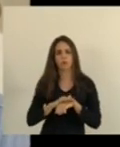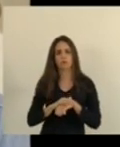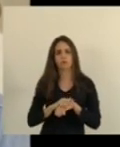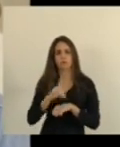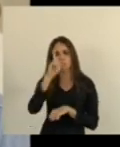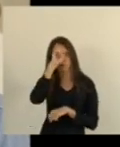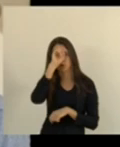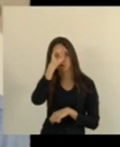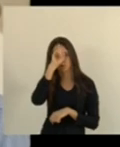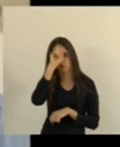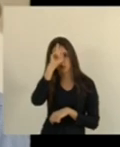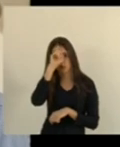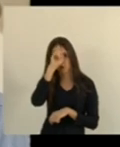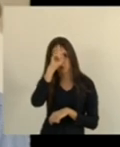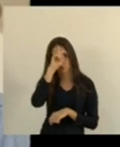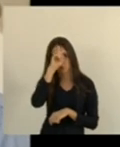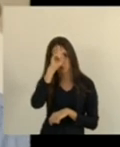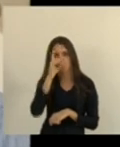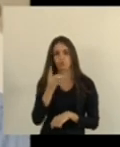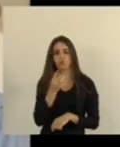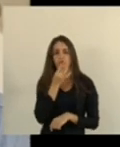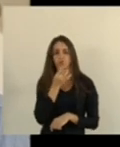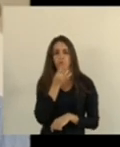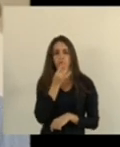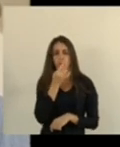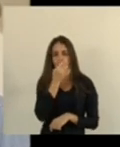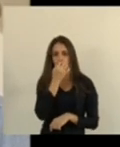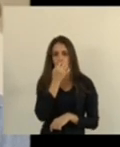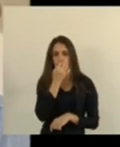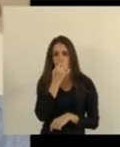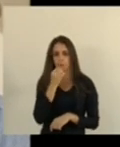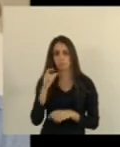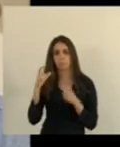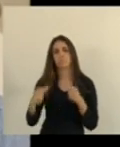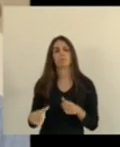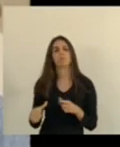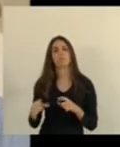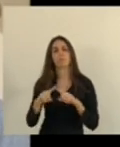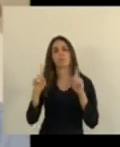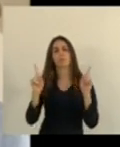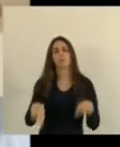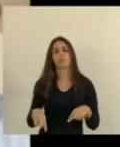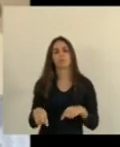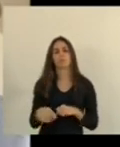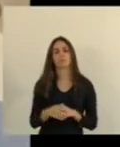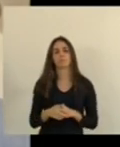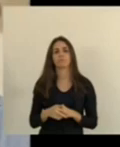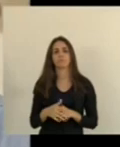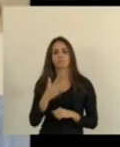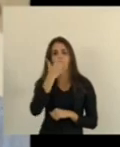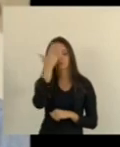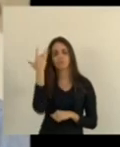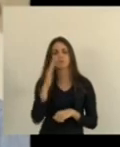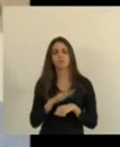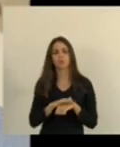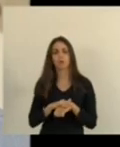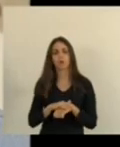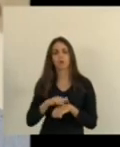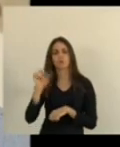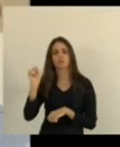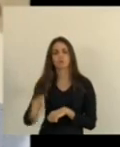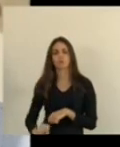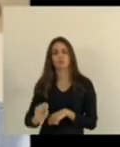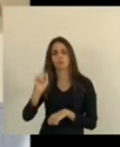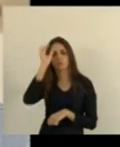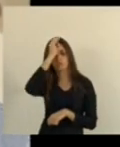hospital evangélico daquela diretoria daquele quadro de funcionários dos doentes aqui no sul do estado